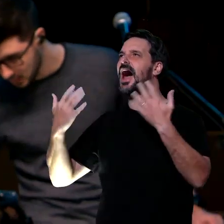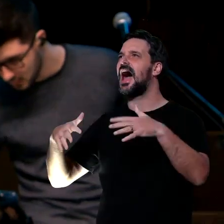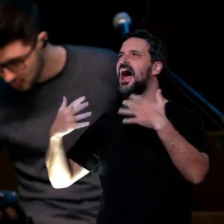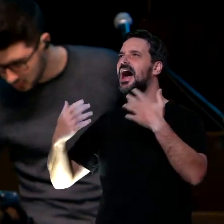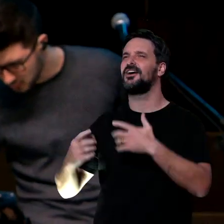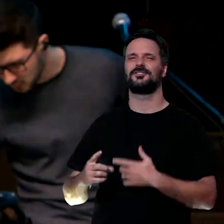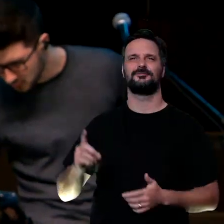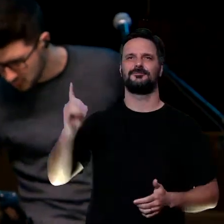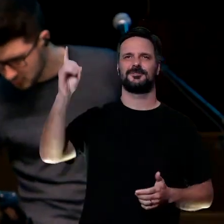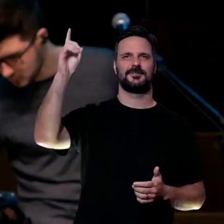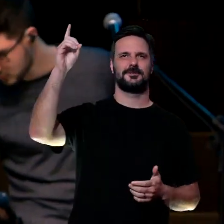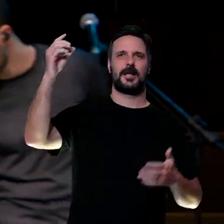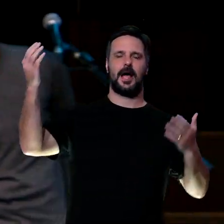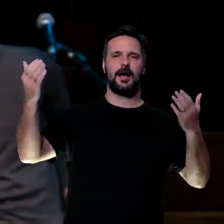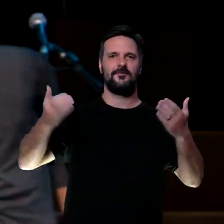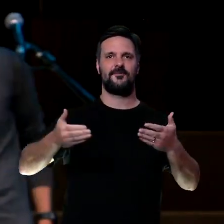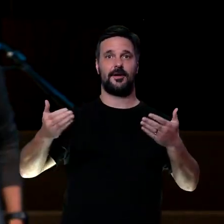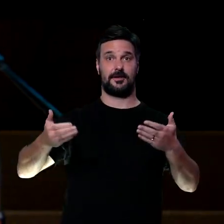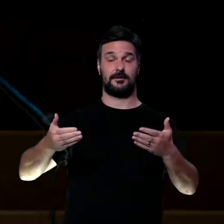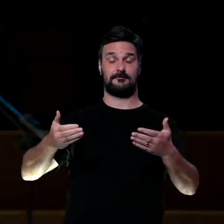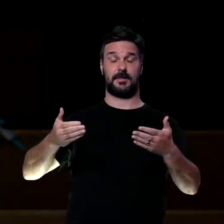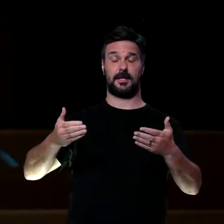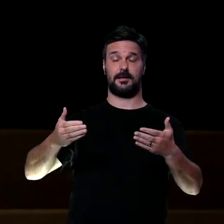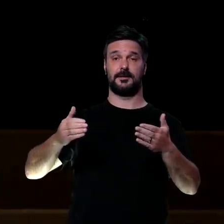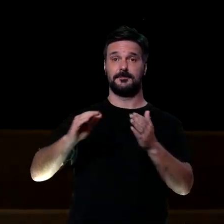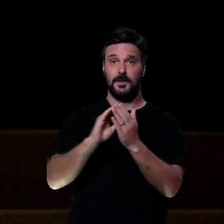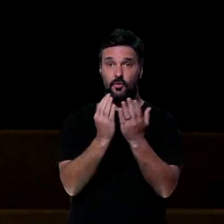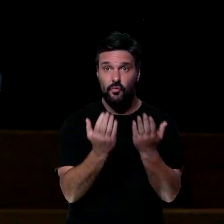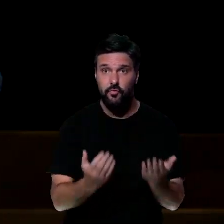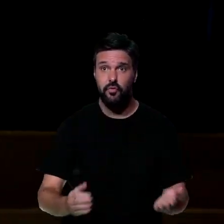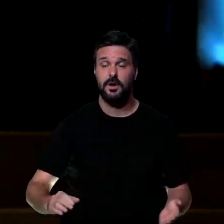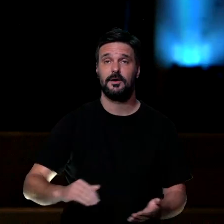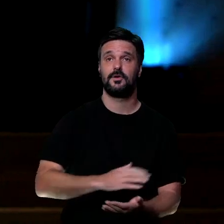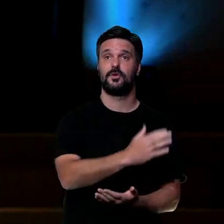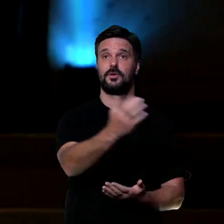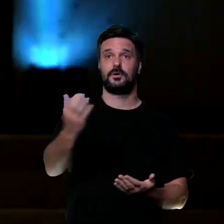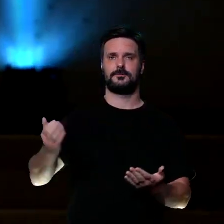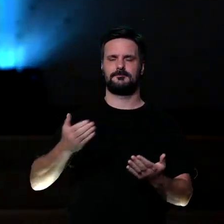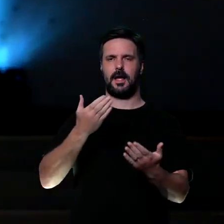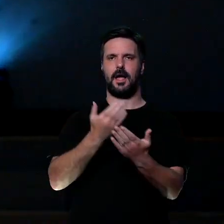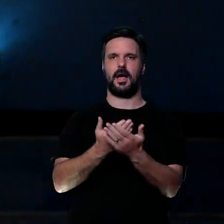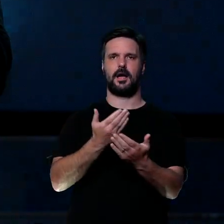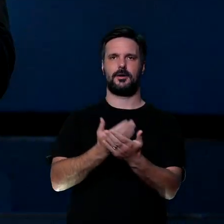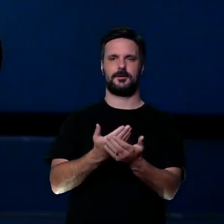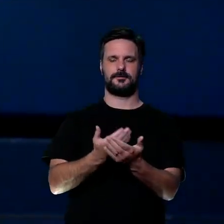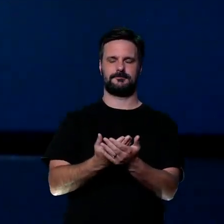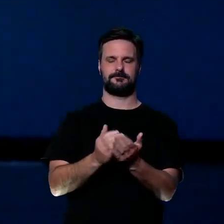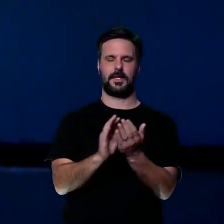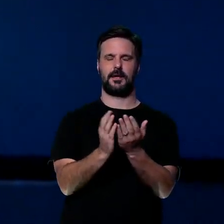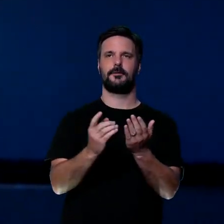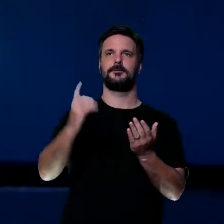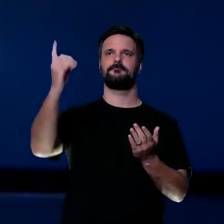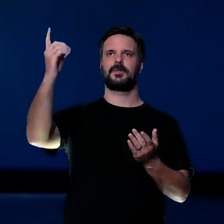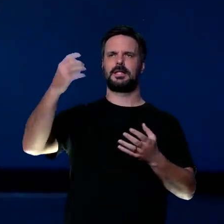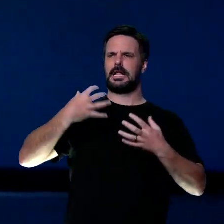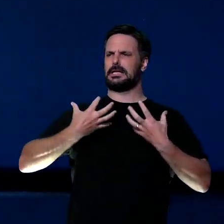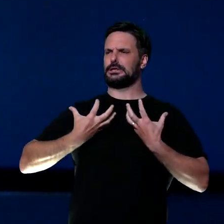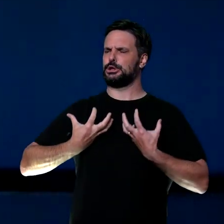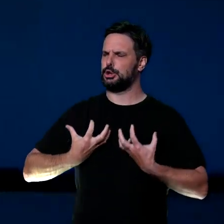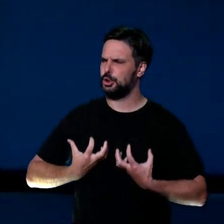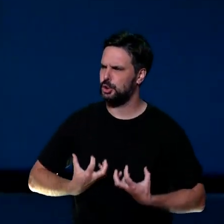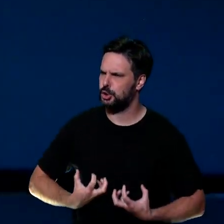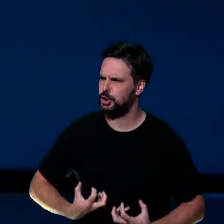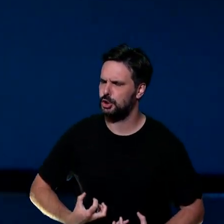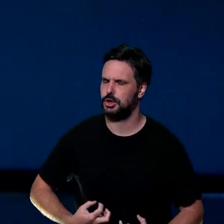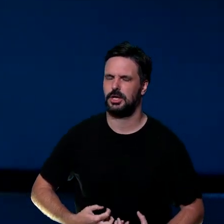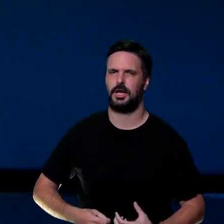E agora, privilégio da gente compartilhar e estudar juntos a Palavra de Deus. Quem aqui tá cansado desse fim de